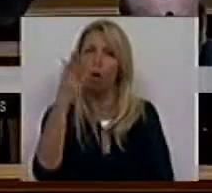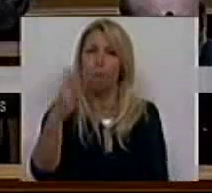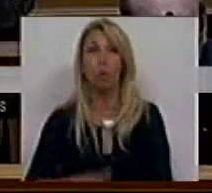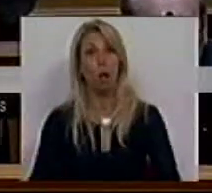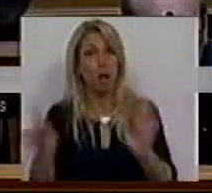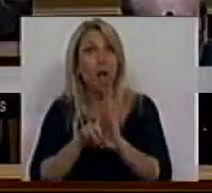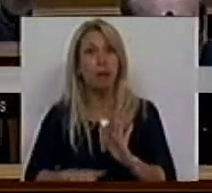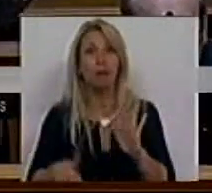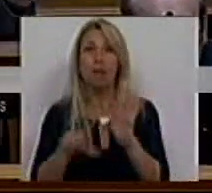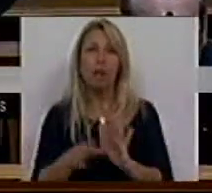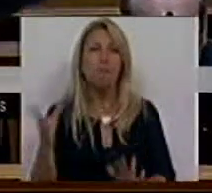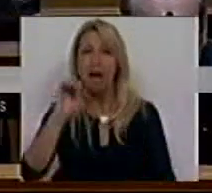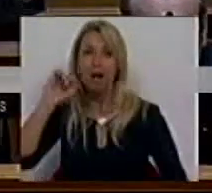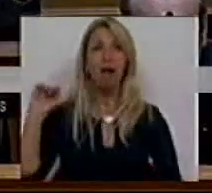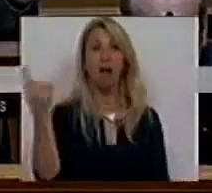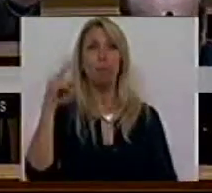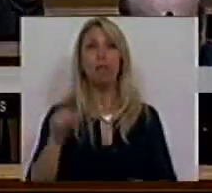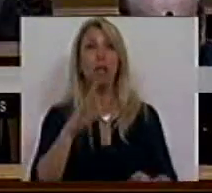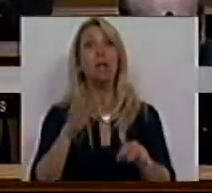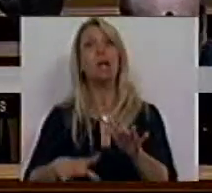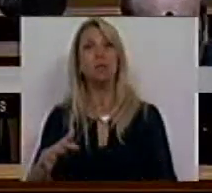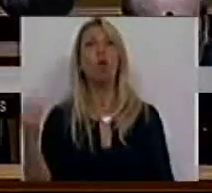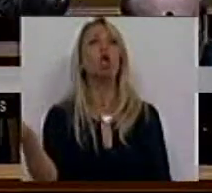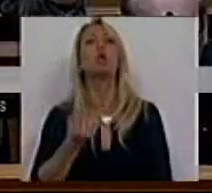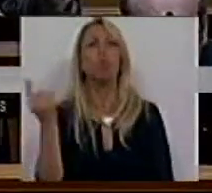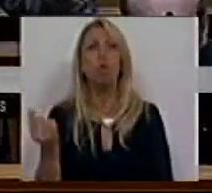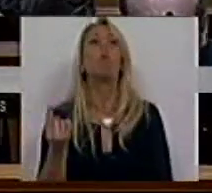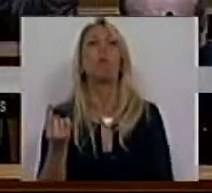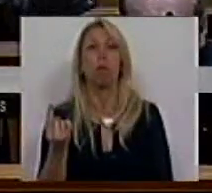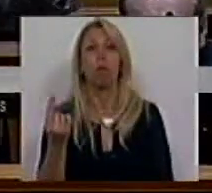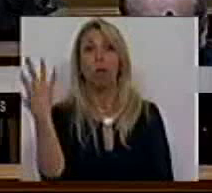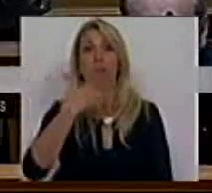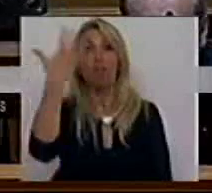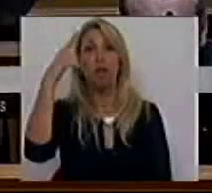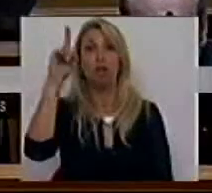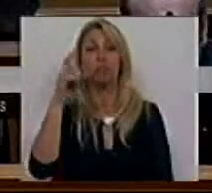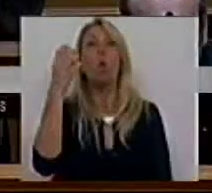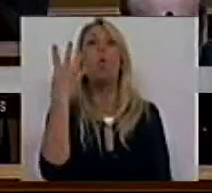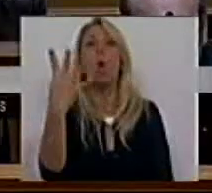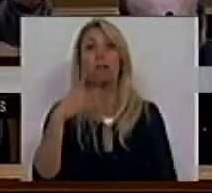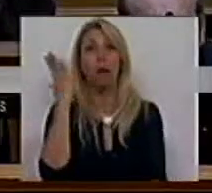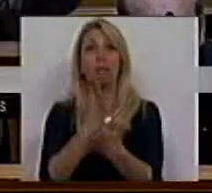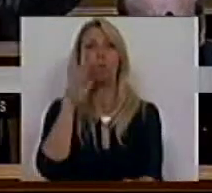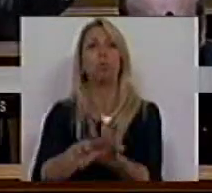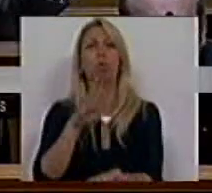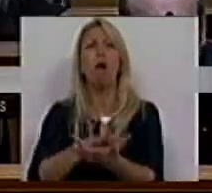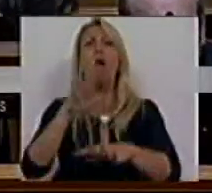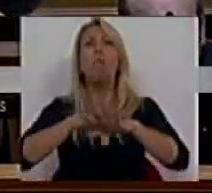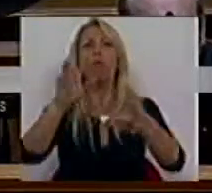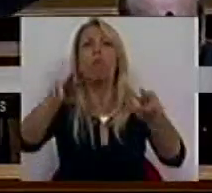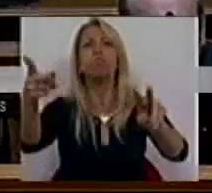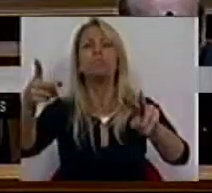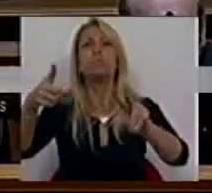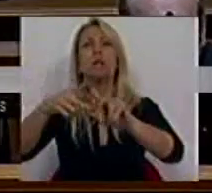lei mais rápida desta Assembleia, numerou quatro dias a ser publicada. Era sobre a nacionalização do BPN.